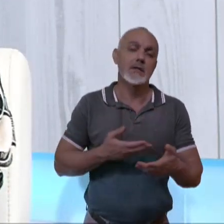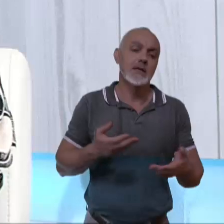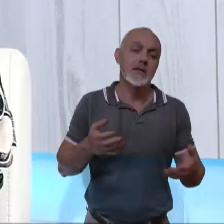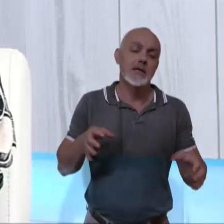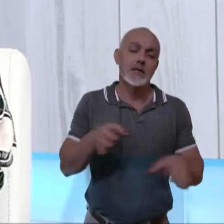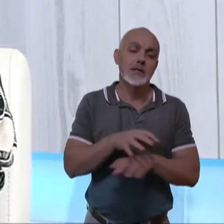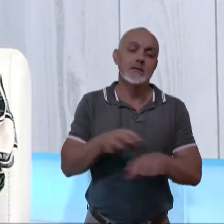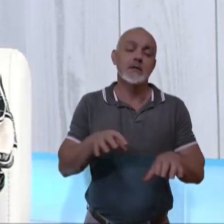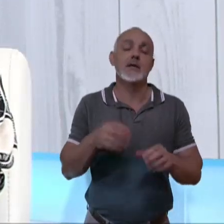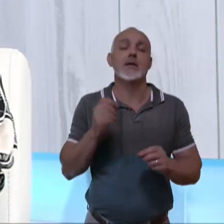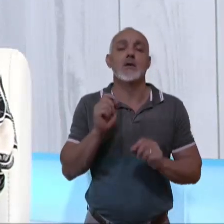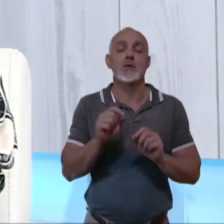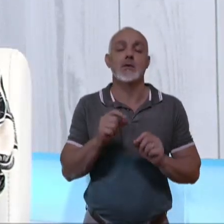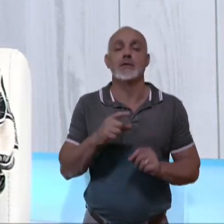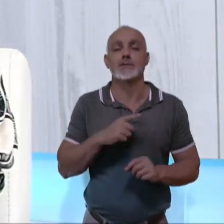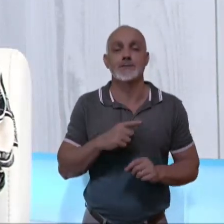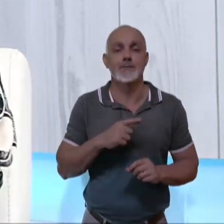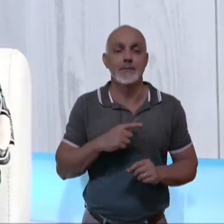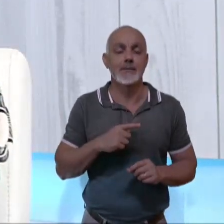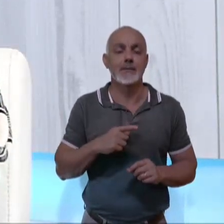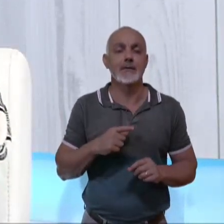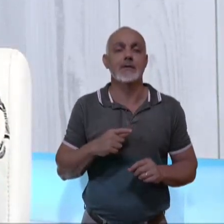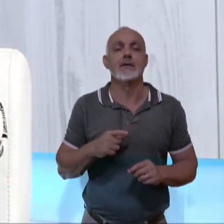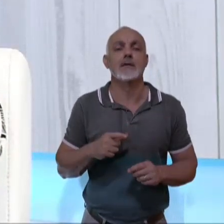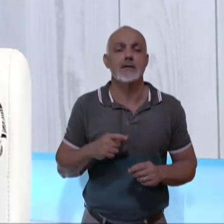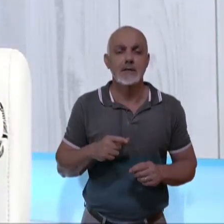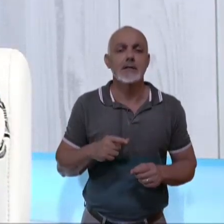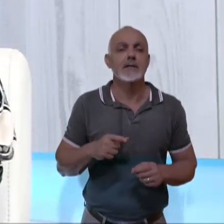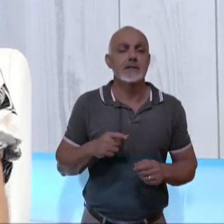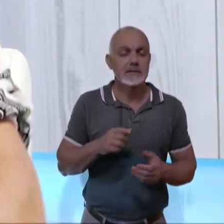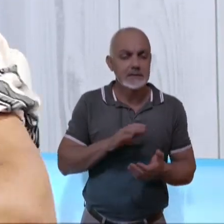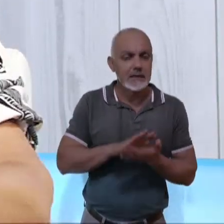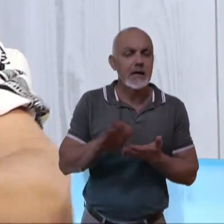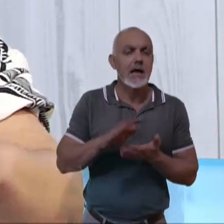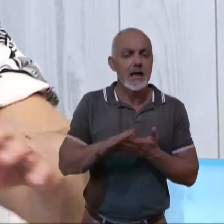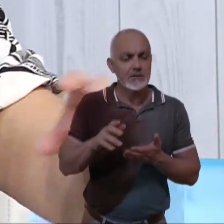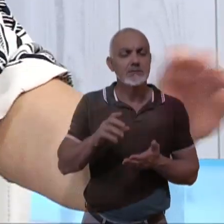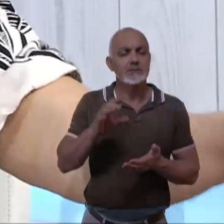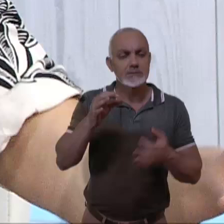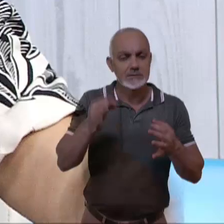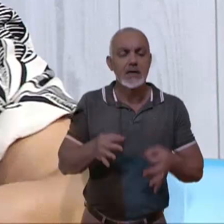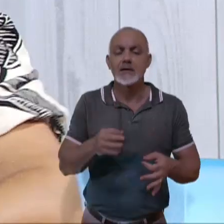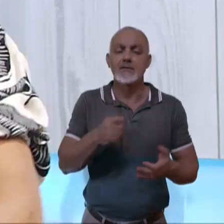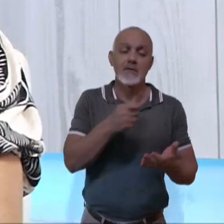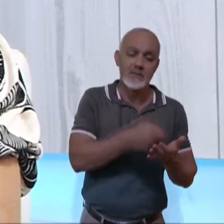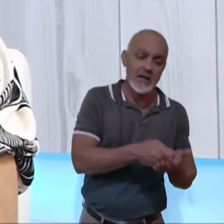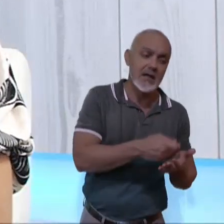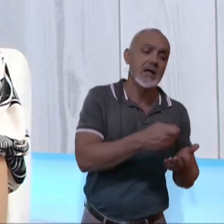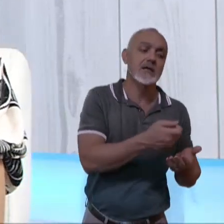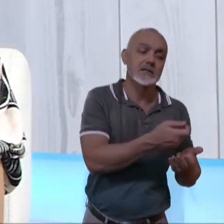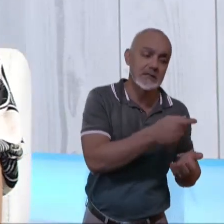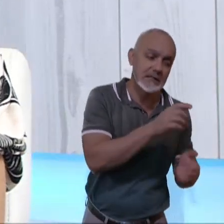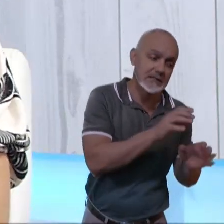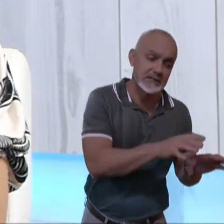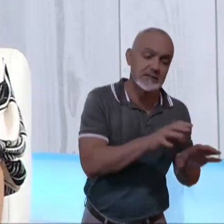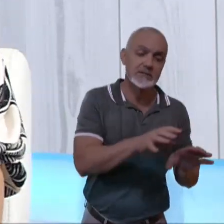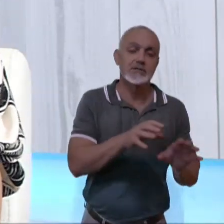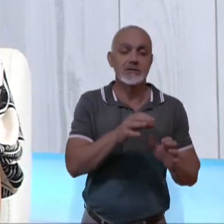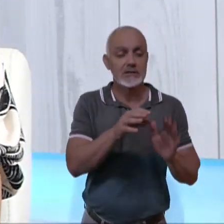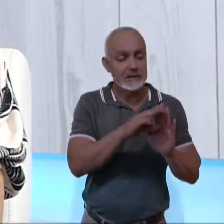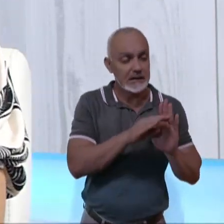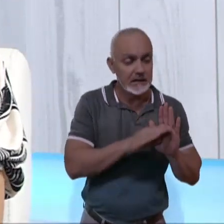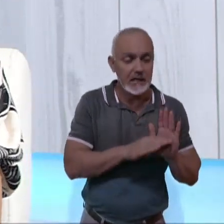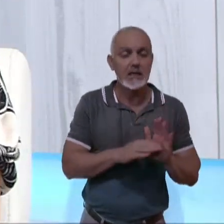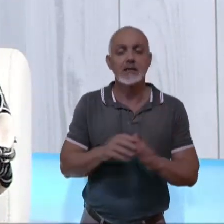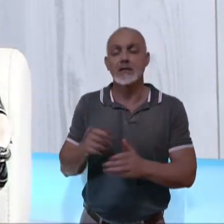eles têm fixadas despesas. Ó, você vai pagar isso e isso e eu vou pagar isso e isso. Pra não